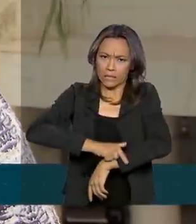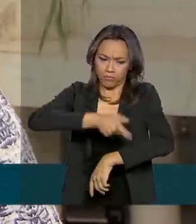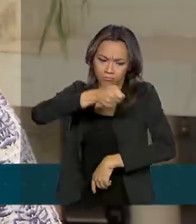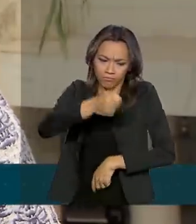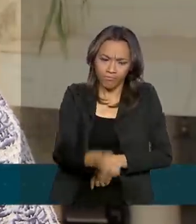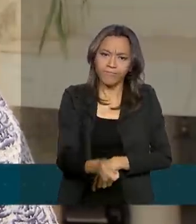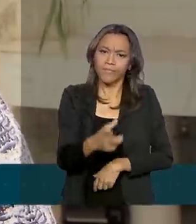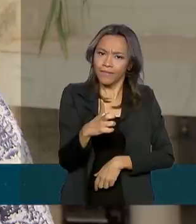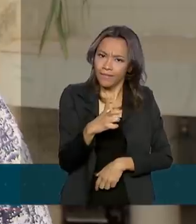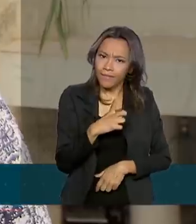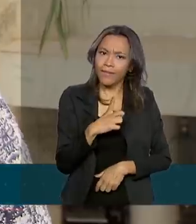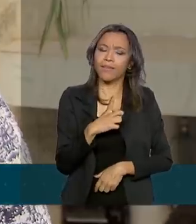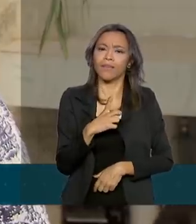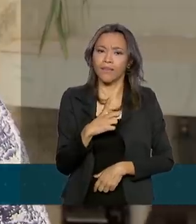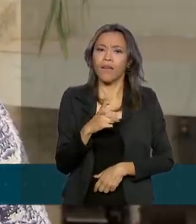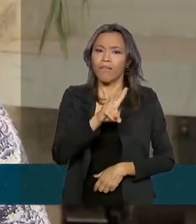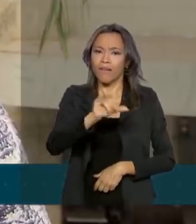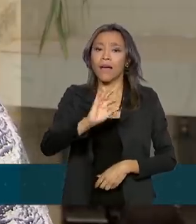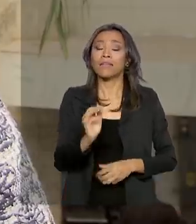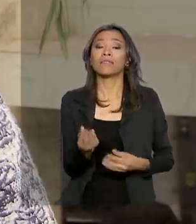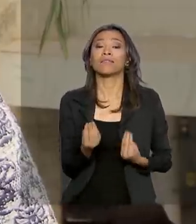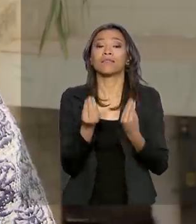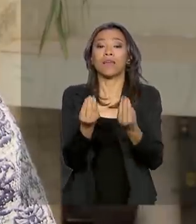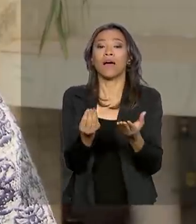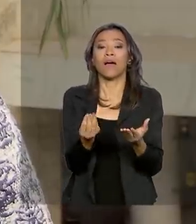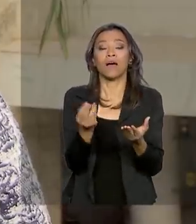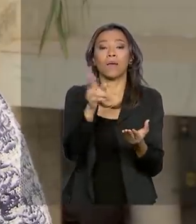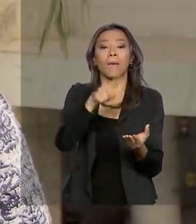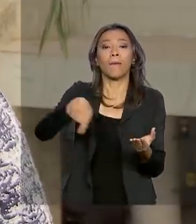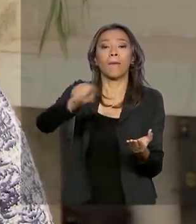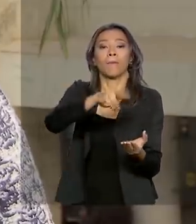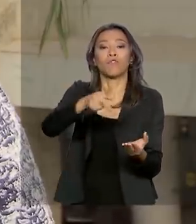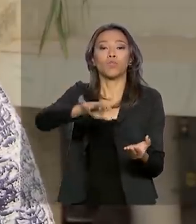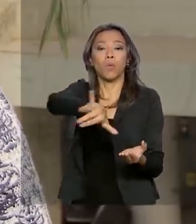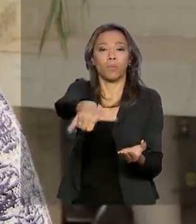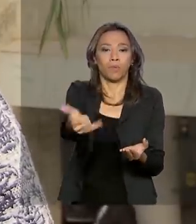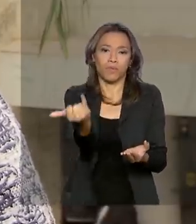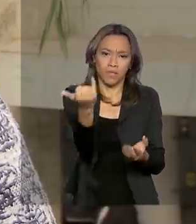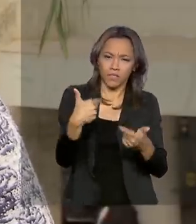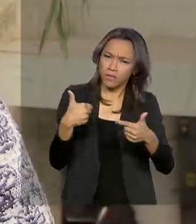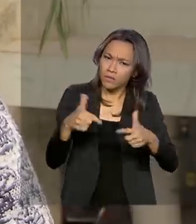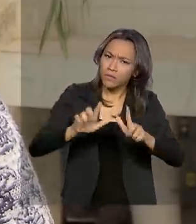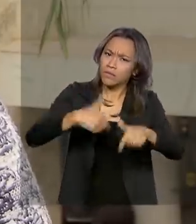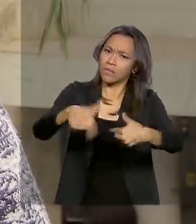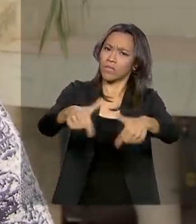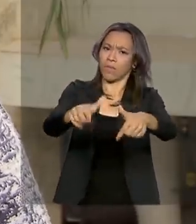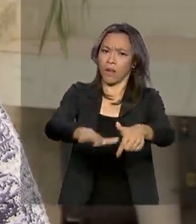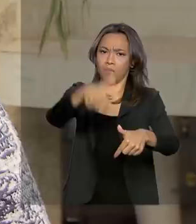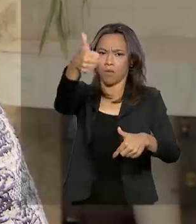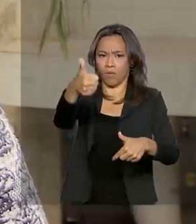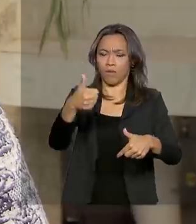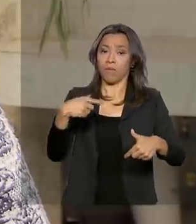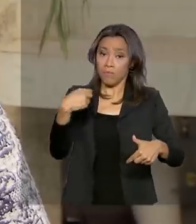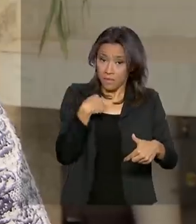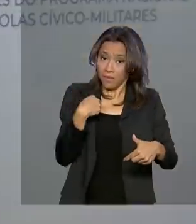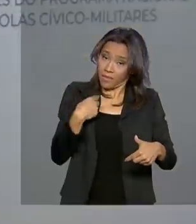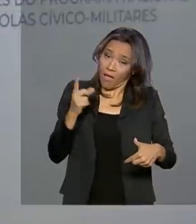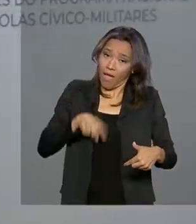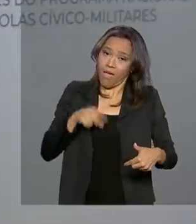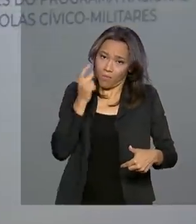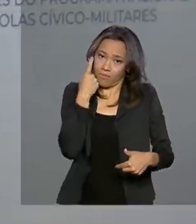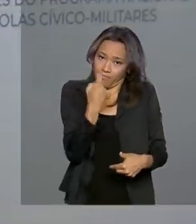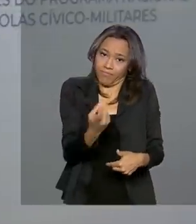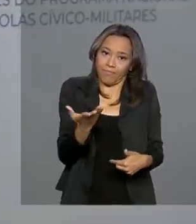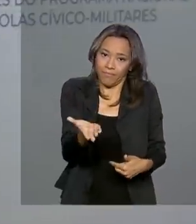mesmo, vai dar chance ao professor de poder trabalhar melhor. Para mim, o básico é esse.